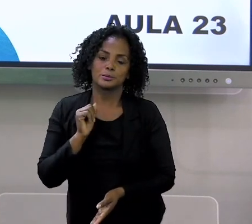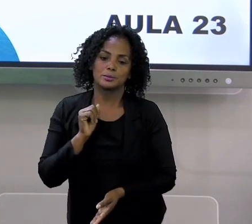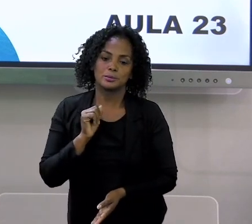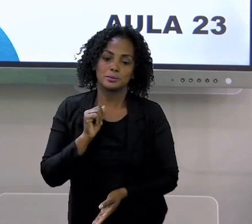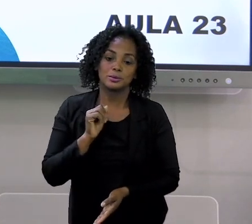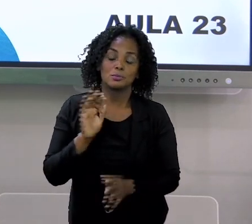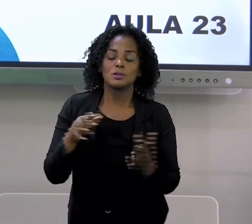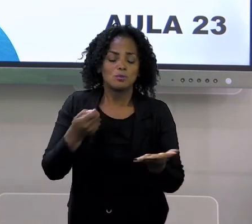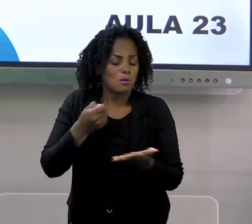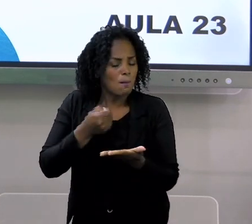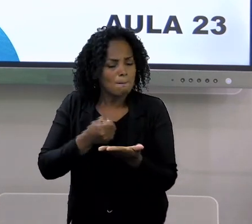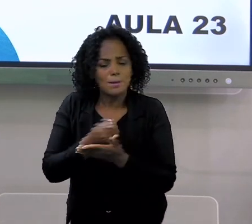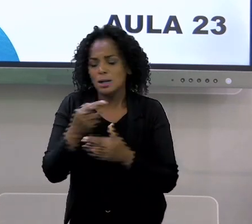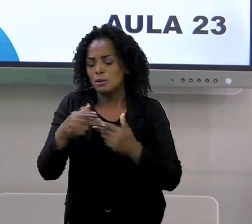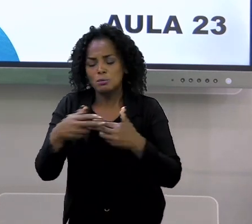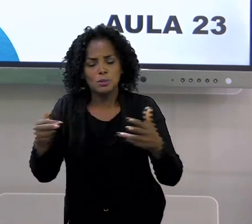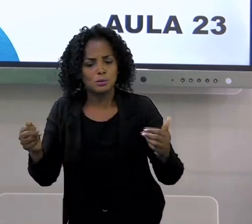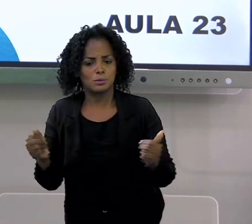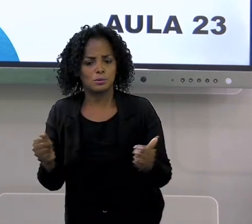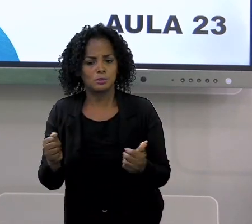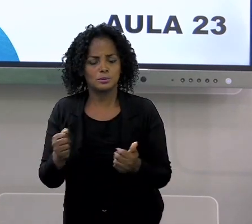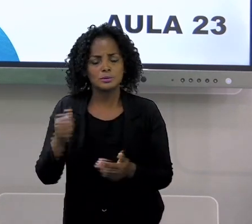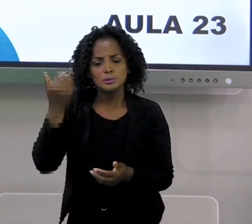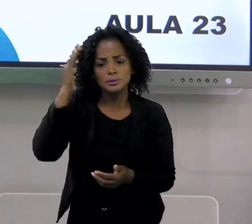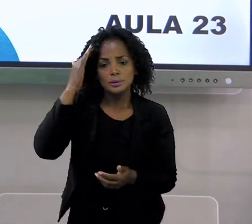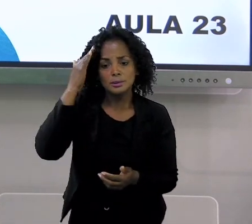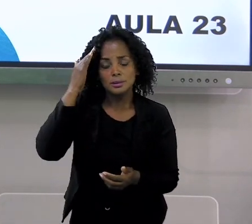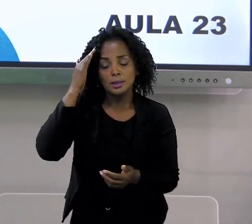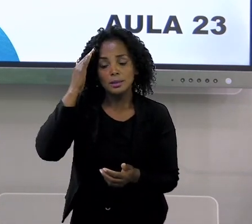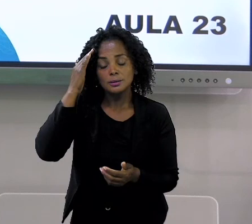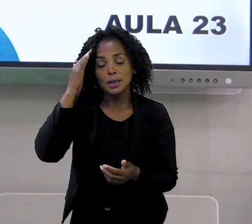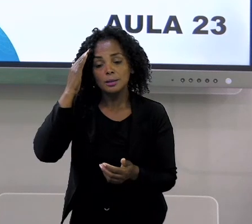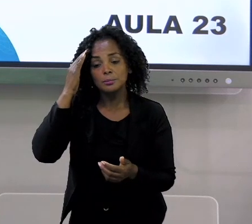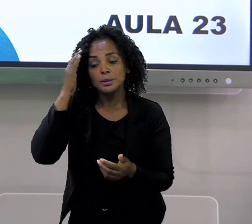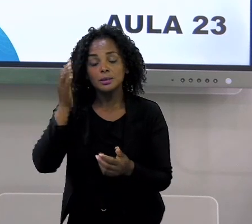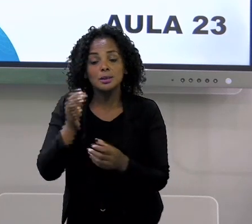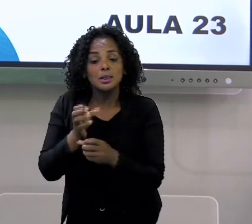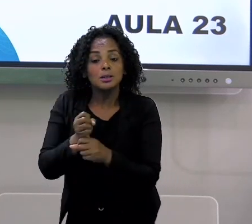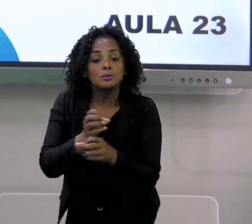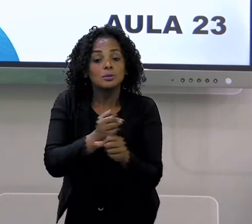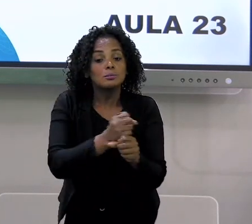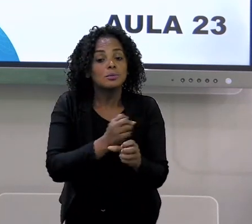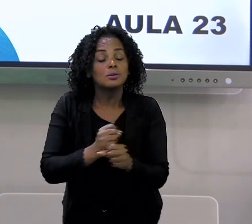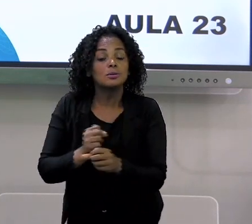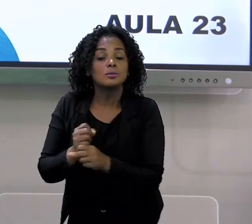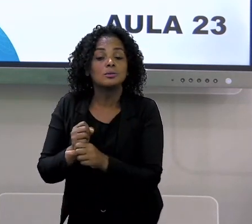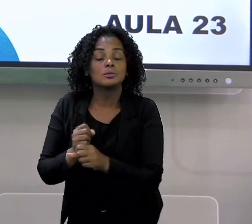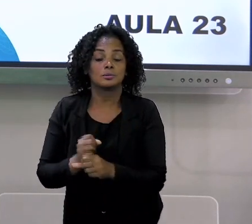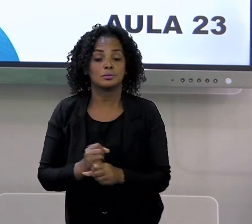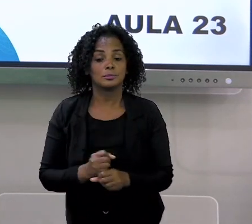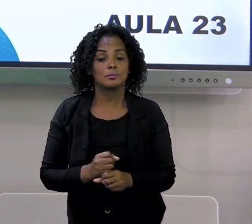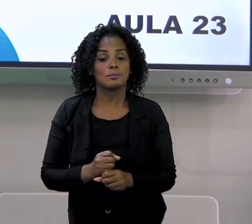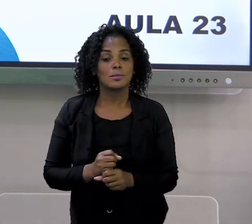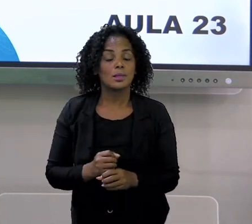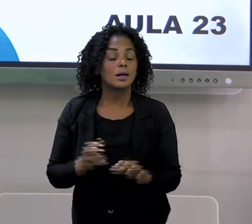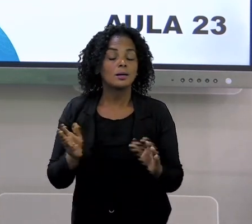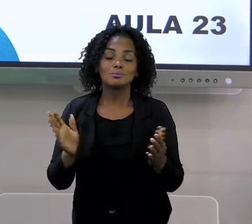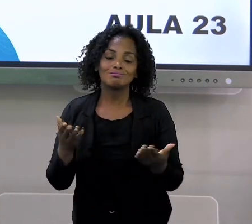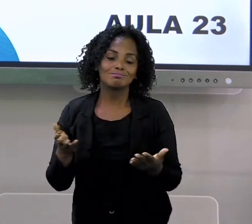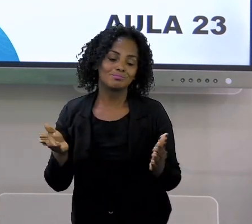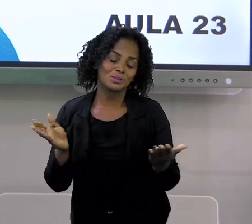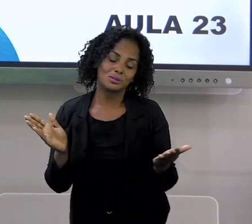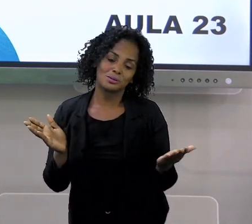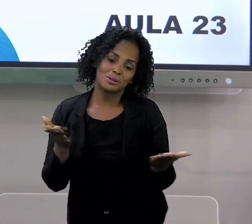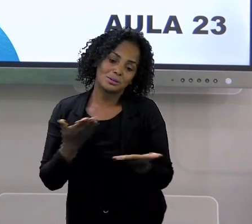quando você for comprar algum produto, você já sabe calcular o valor de cada produto. Tá bom? Então, nossa aula está